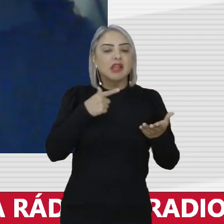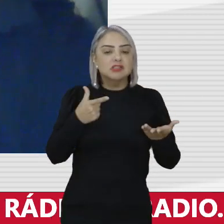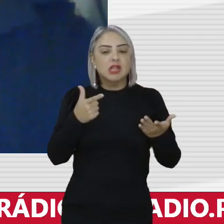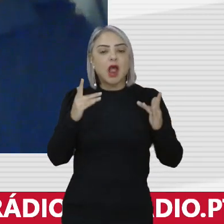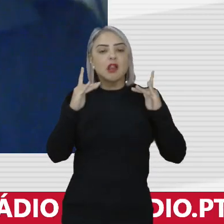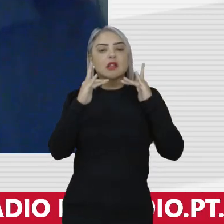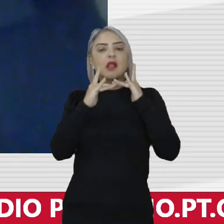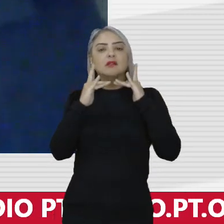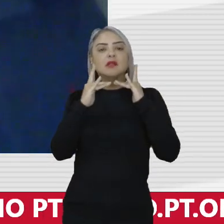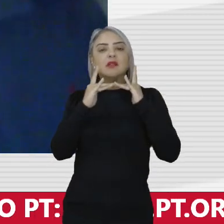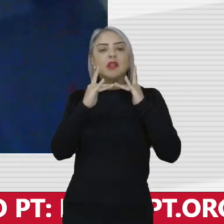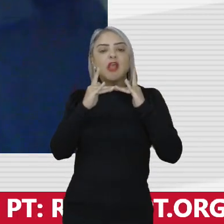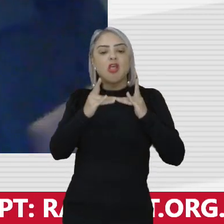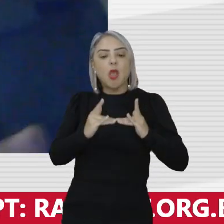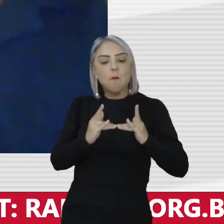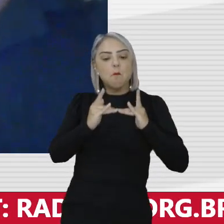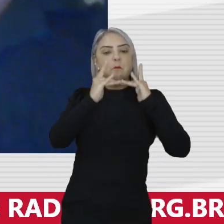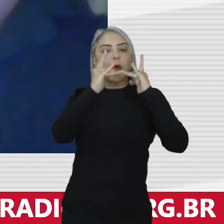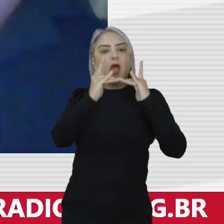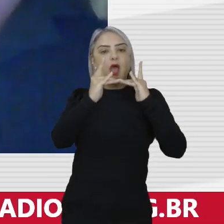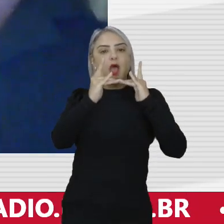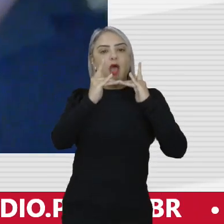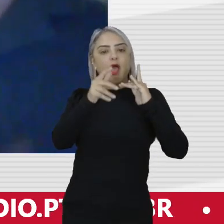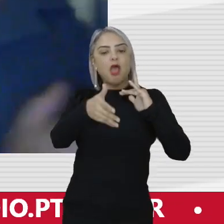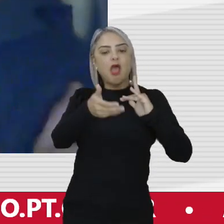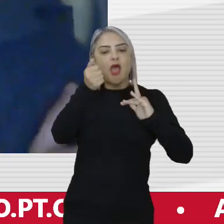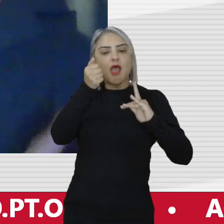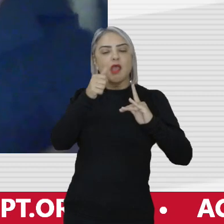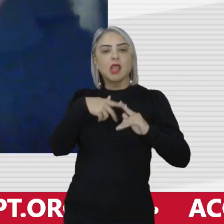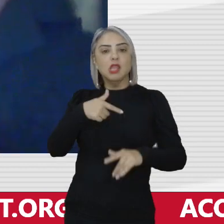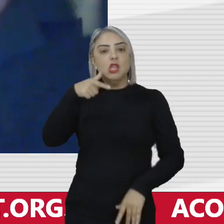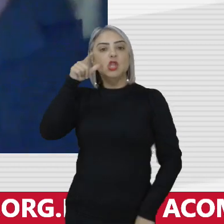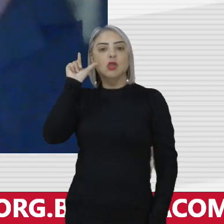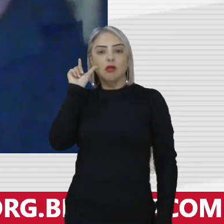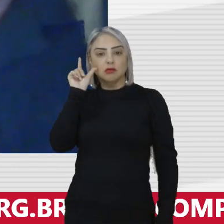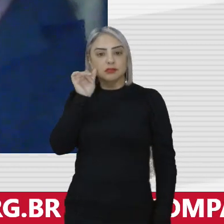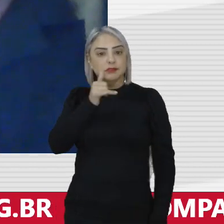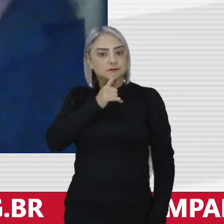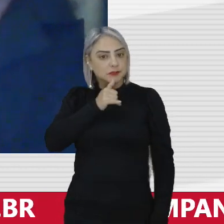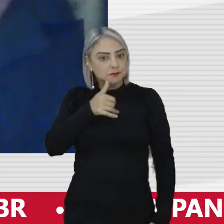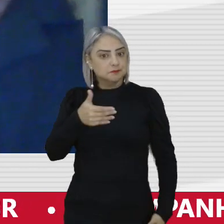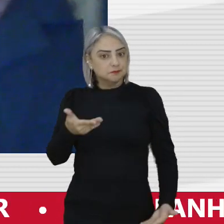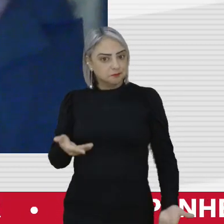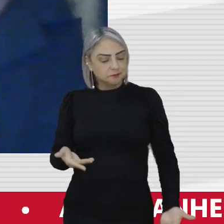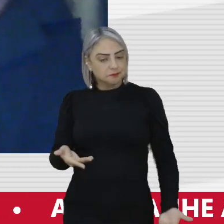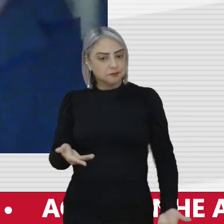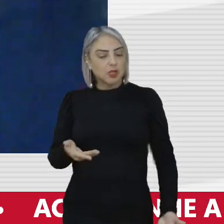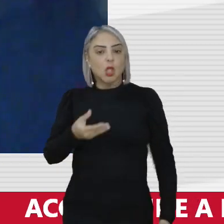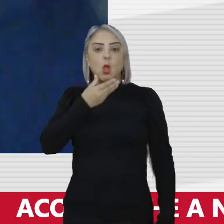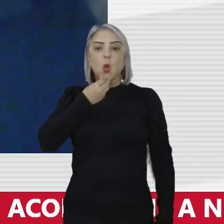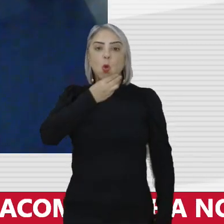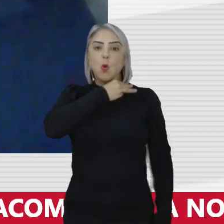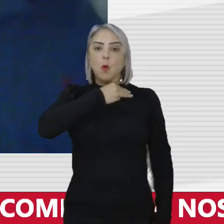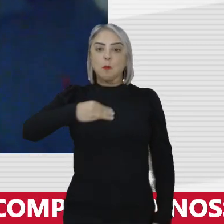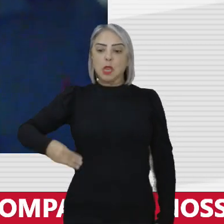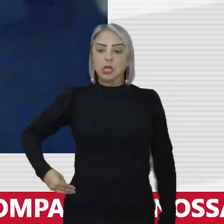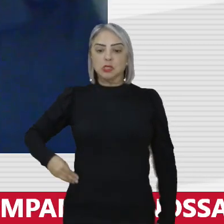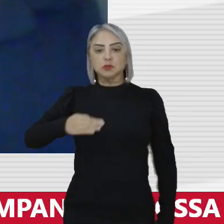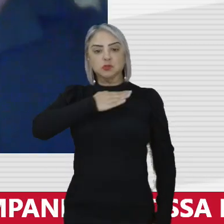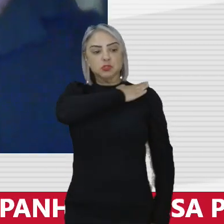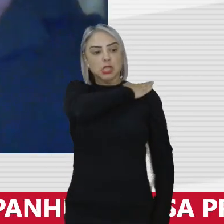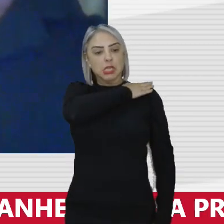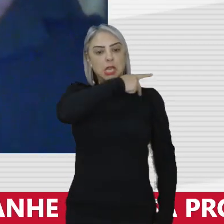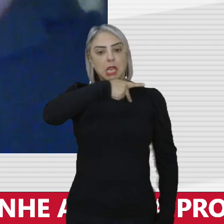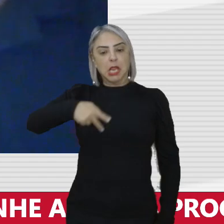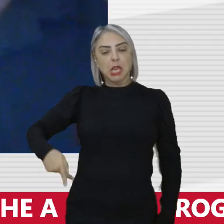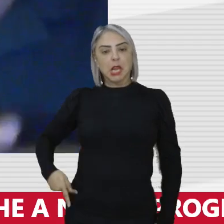vai se desenterrar corpos? E ontem nós tivemos o ministro general, presidente do